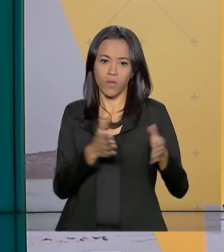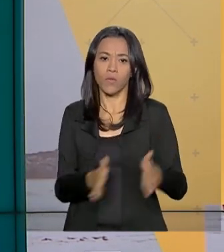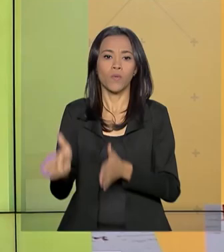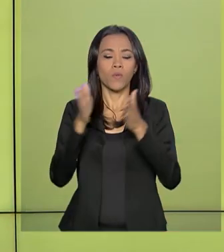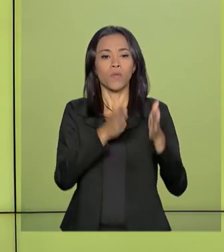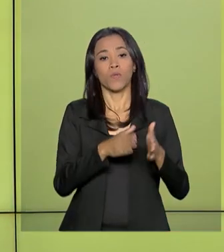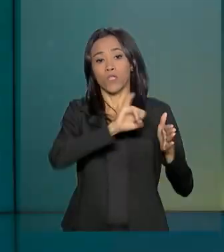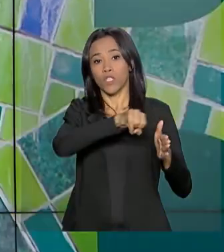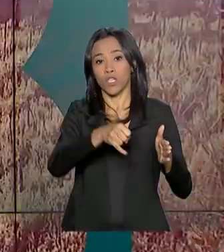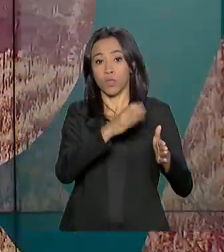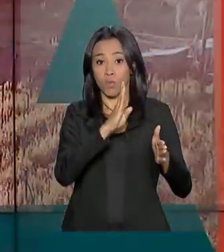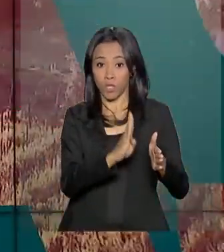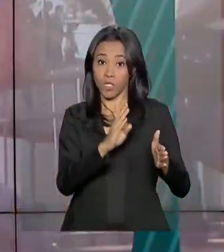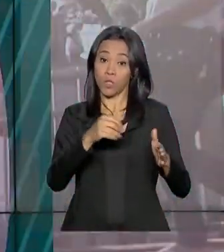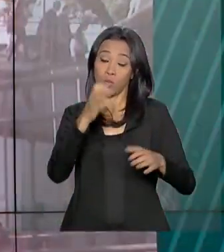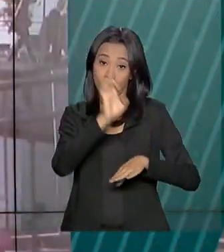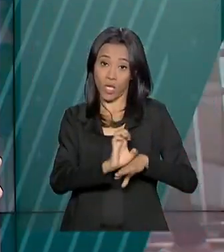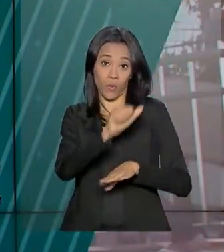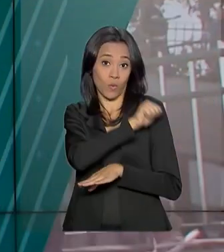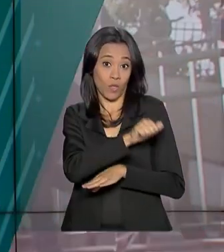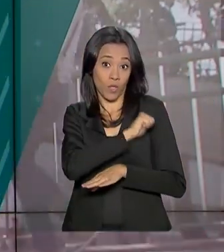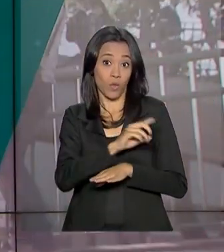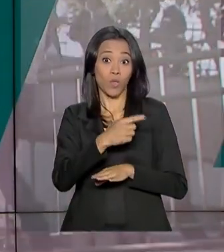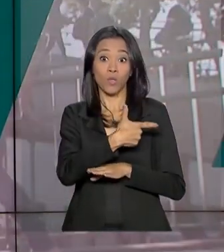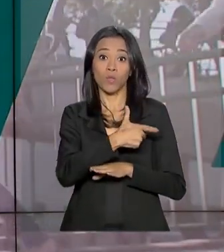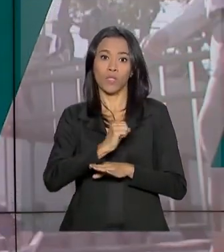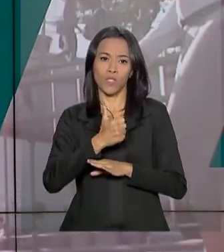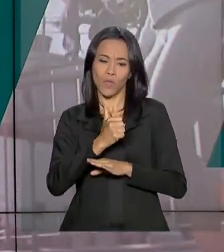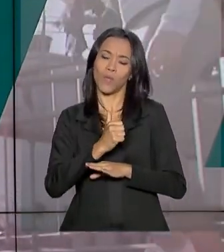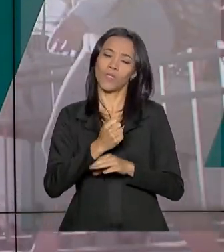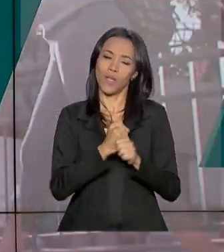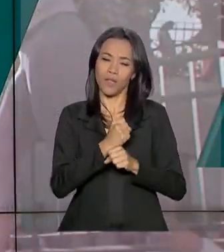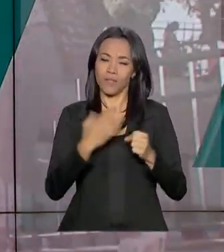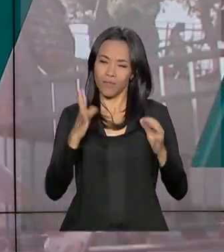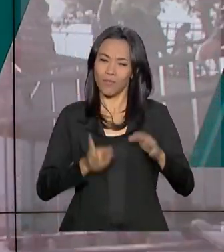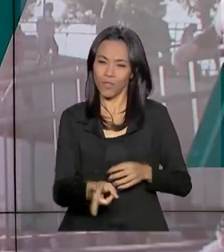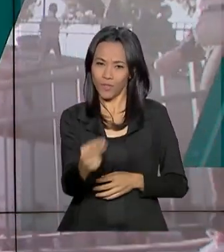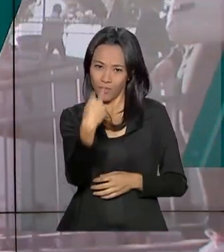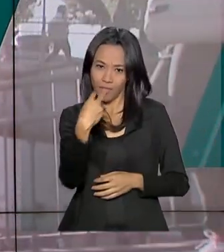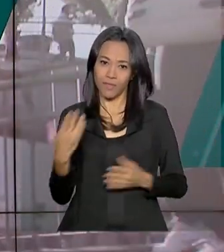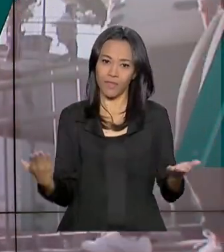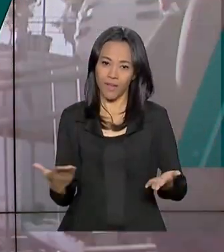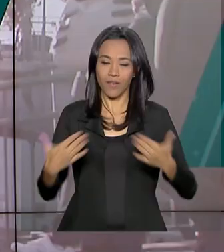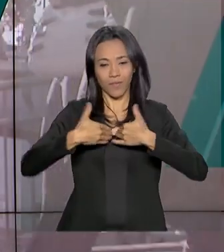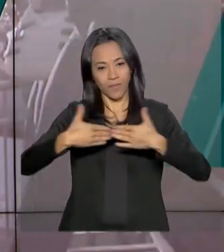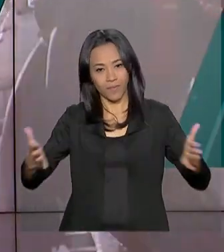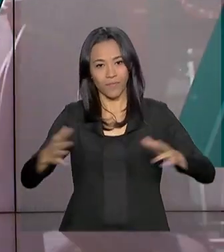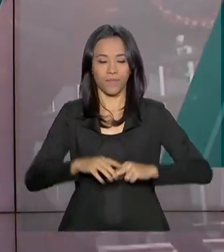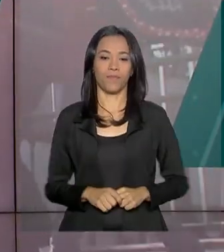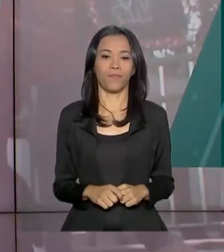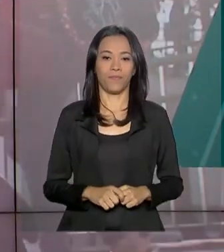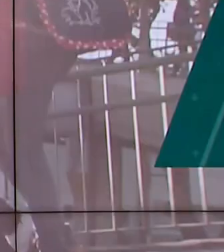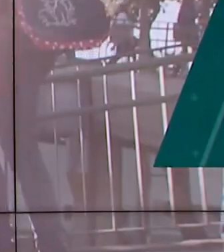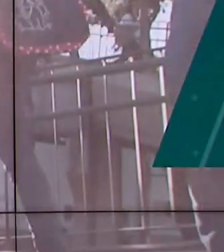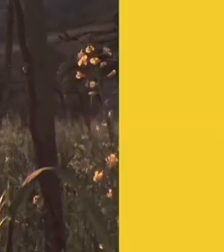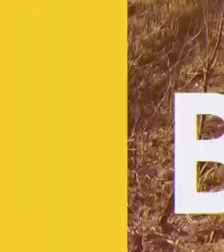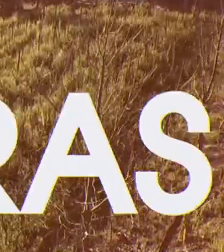Botânico do Rio de Janeiro completa hoje 211 anos. Fique com a gente, o Brasil em Dia já está no ar.